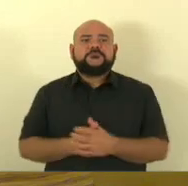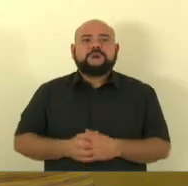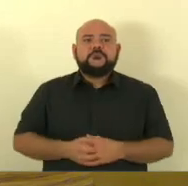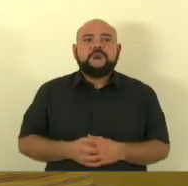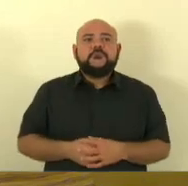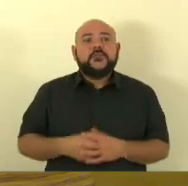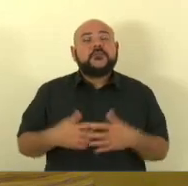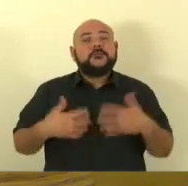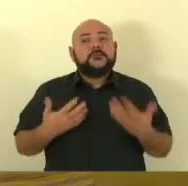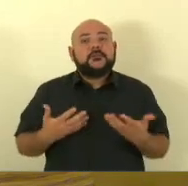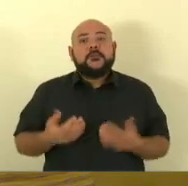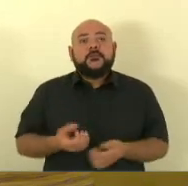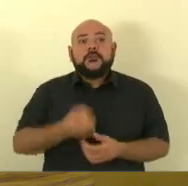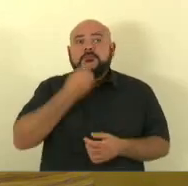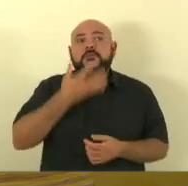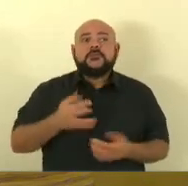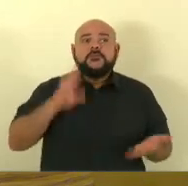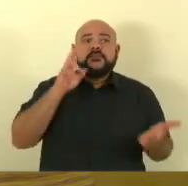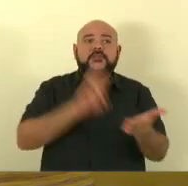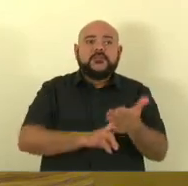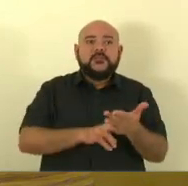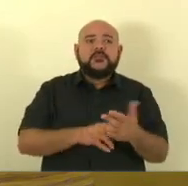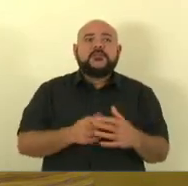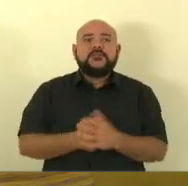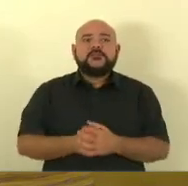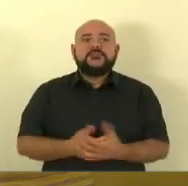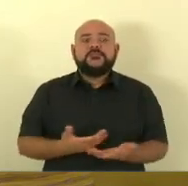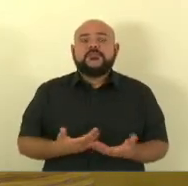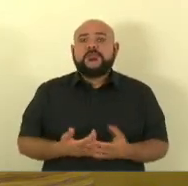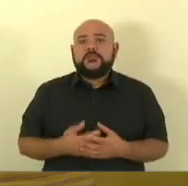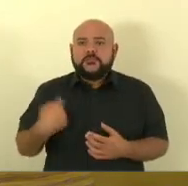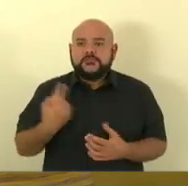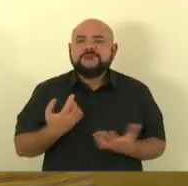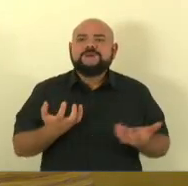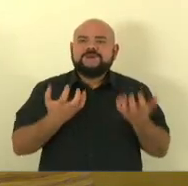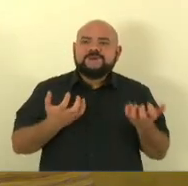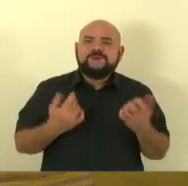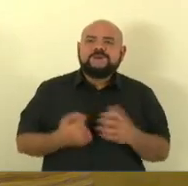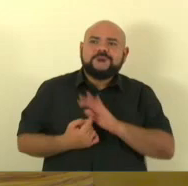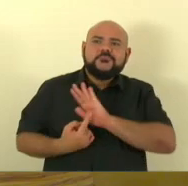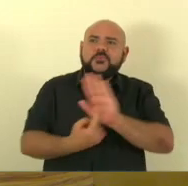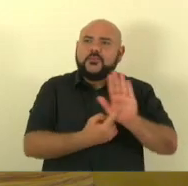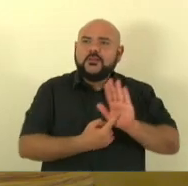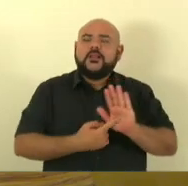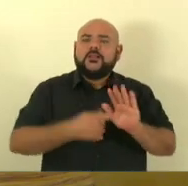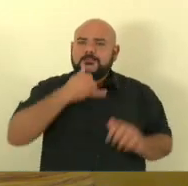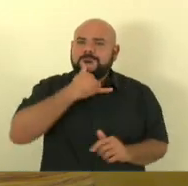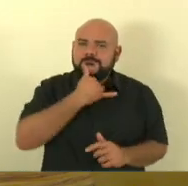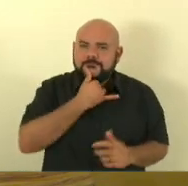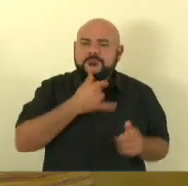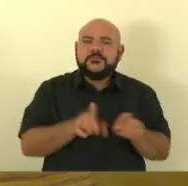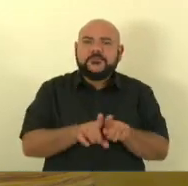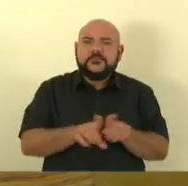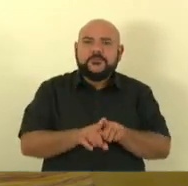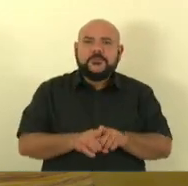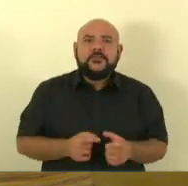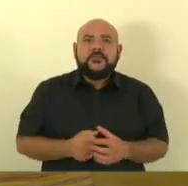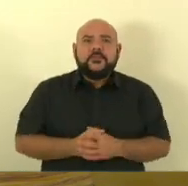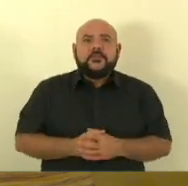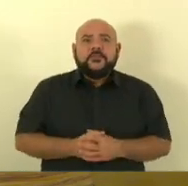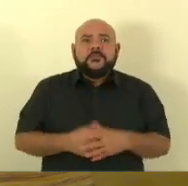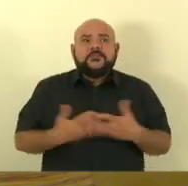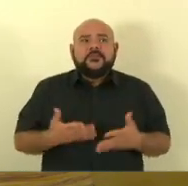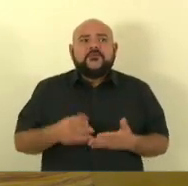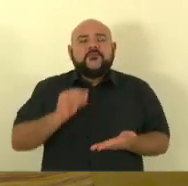registrado aqui o nosso profundo pesar e nossa indignação e tristeza para com a desatenção,